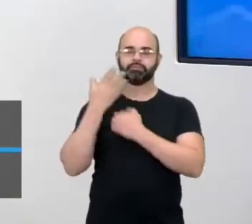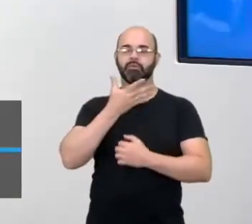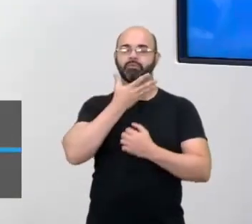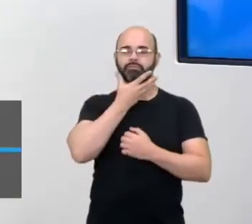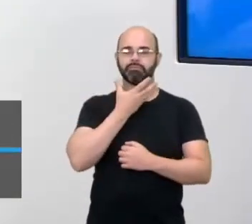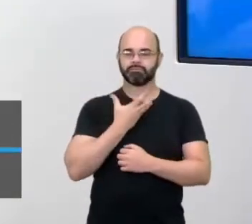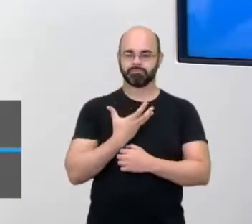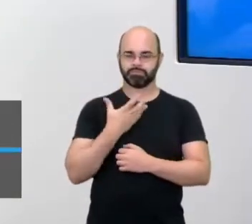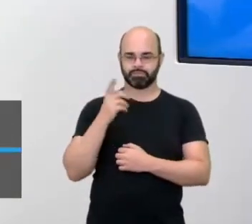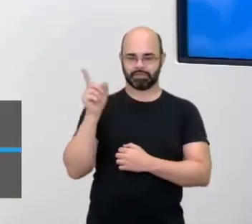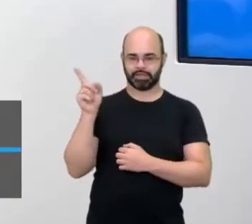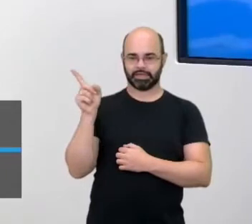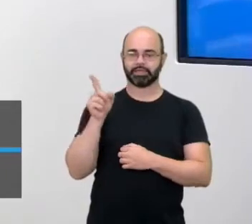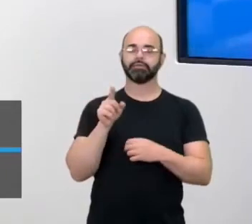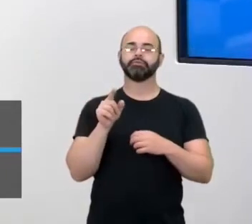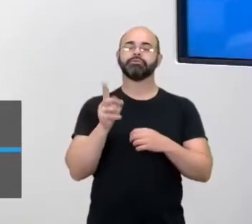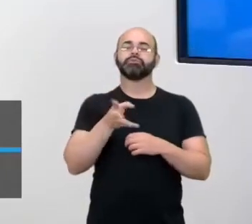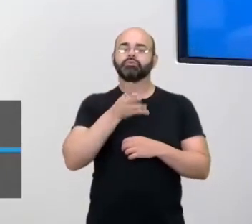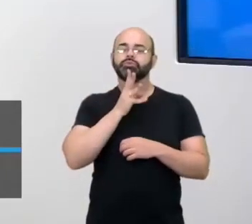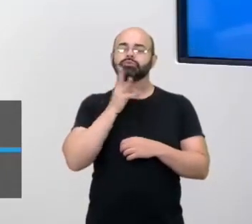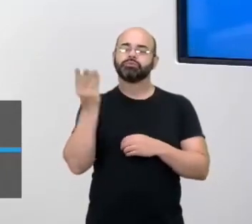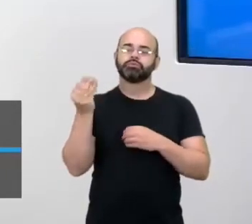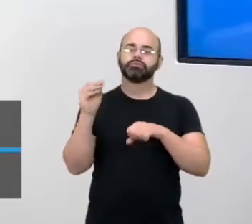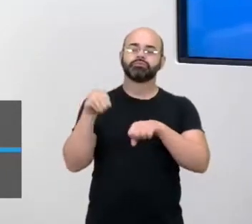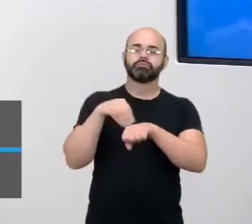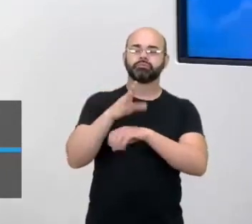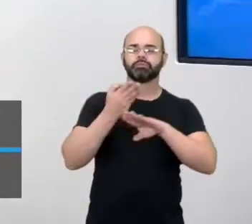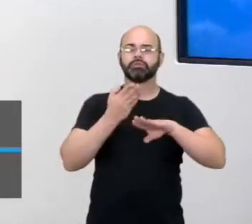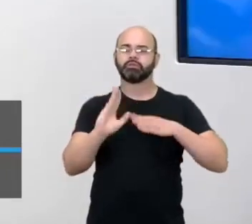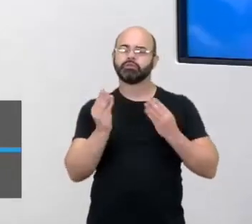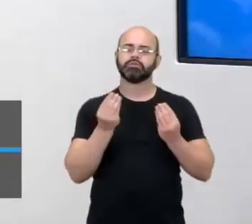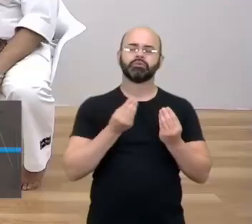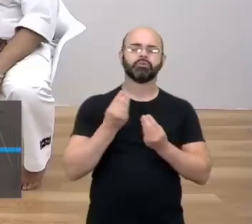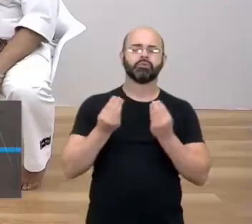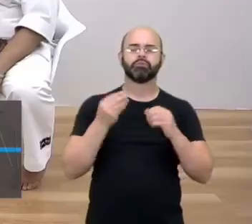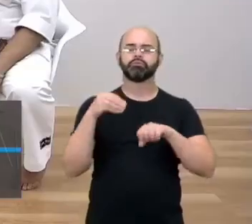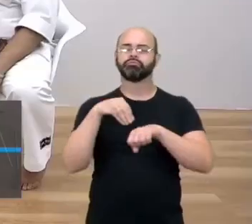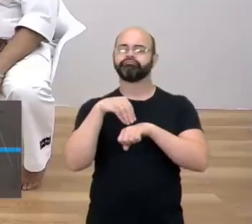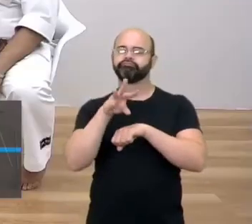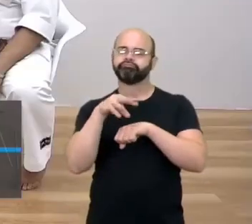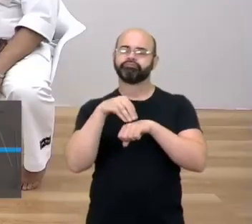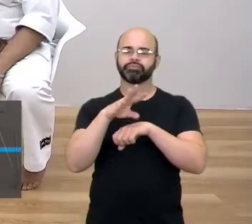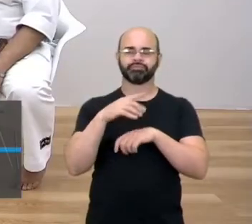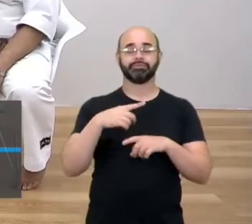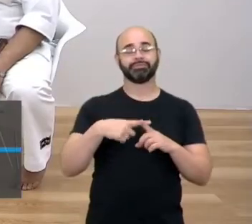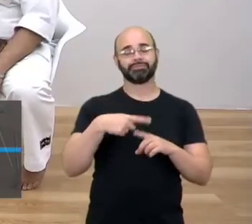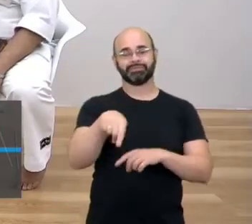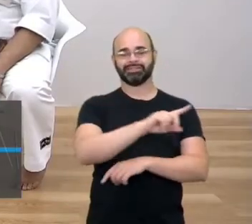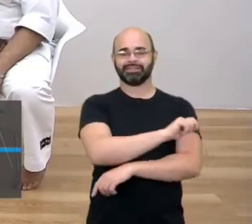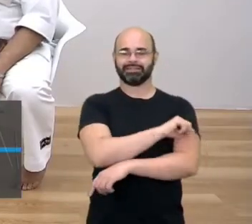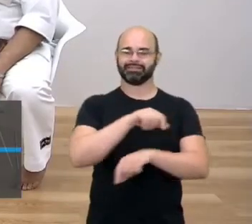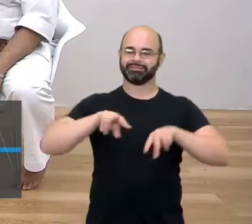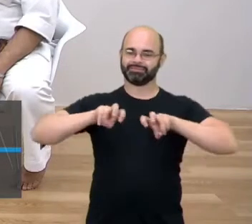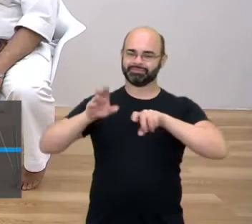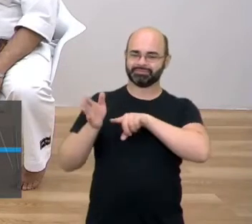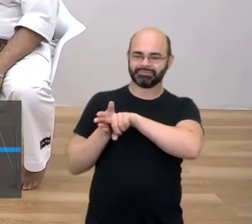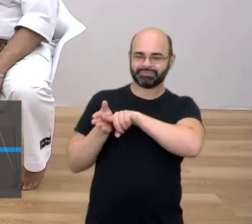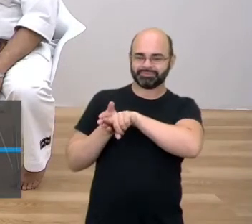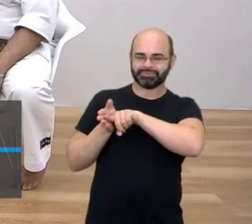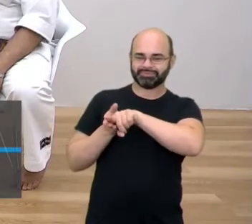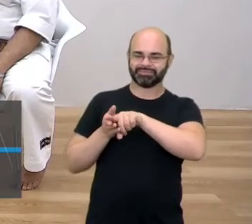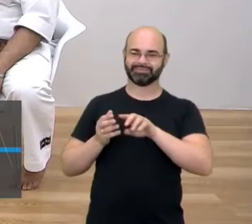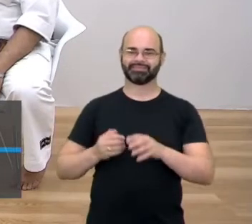desse conhecimento para que eles busquem e aprimorem, porque eles são investigadores. Isso,